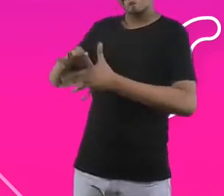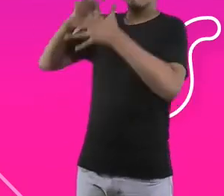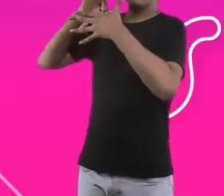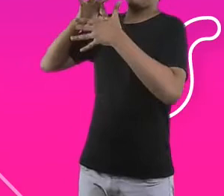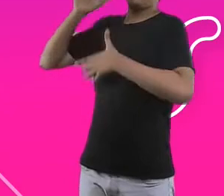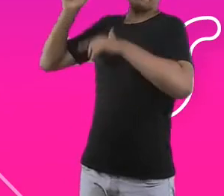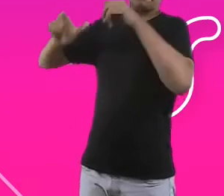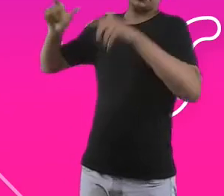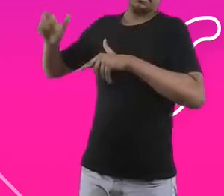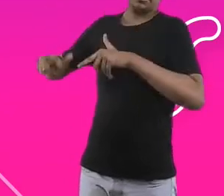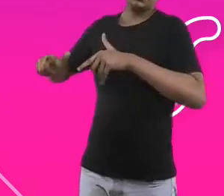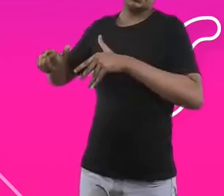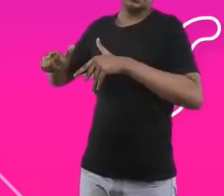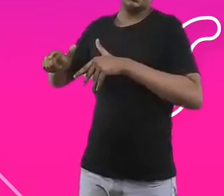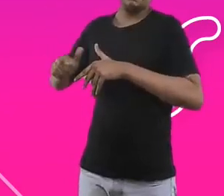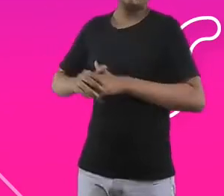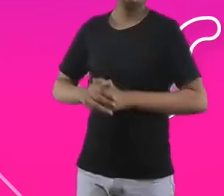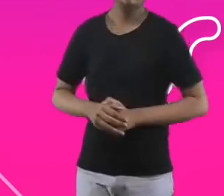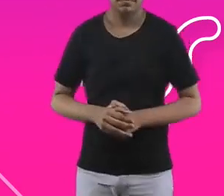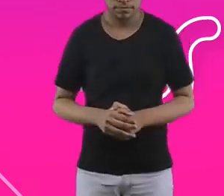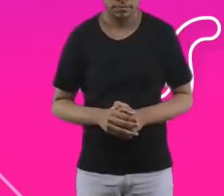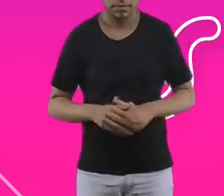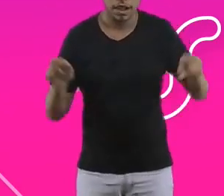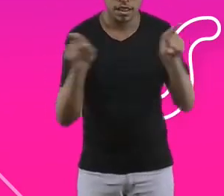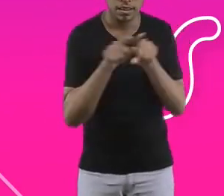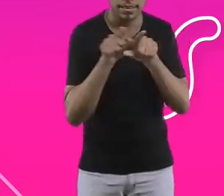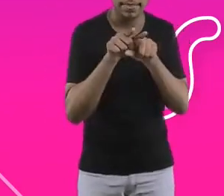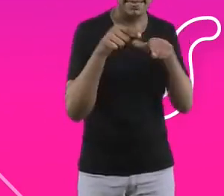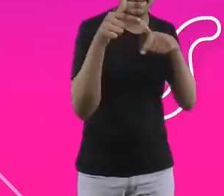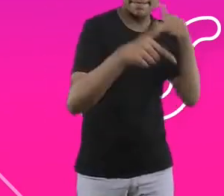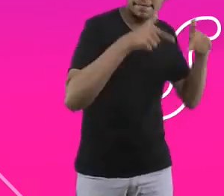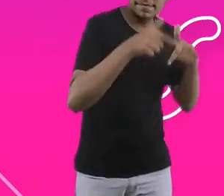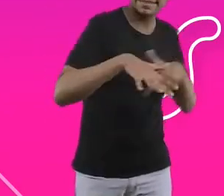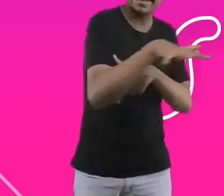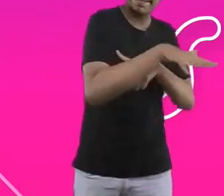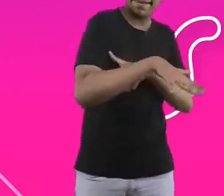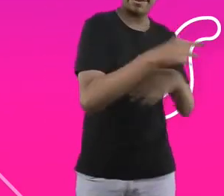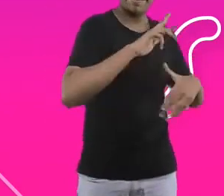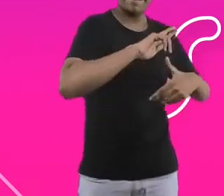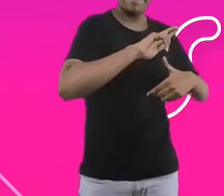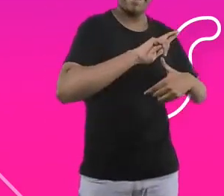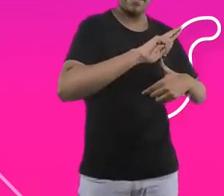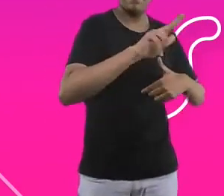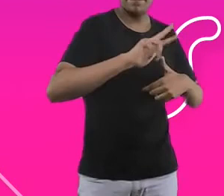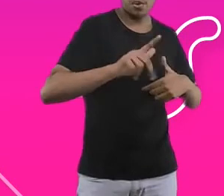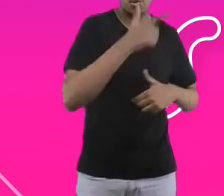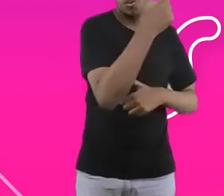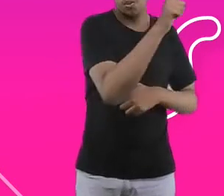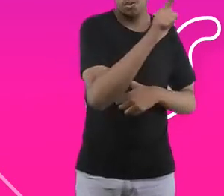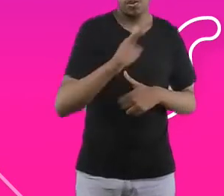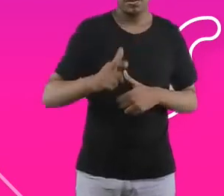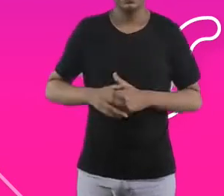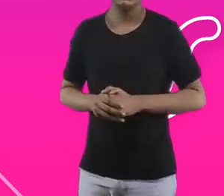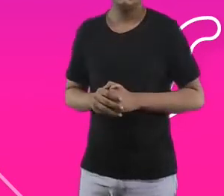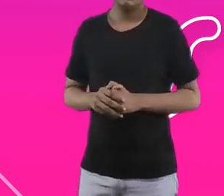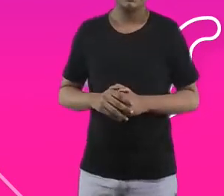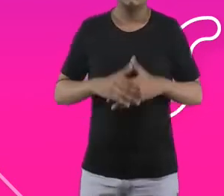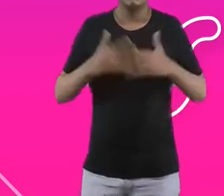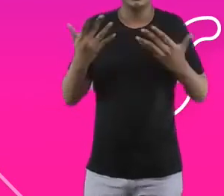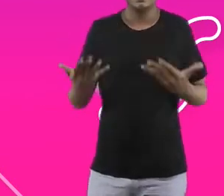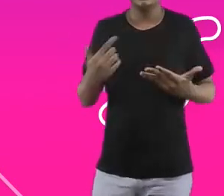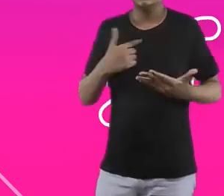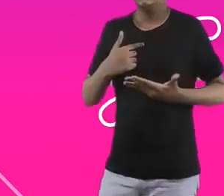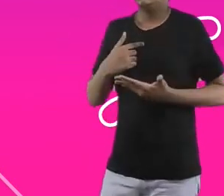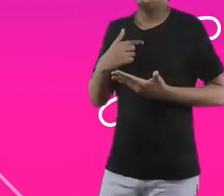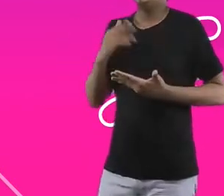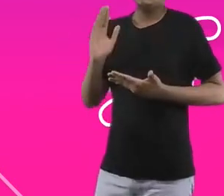trabalhando na formação, na retenção. E desde o ano passado tive a felicidade de atuar na área de impacto social. E